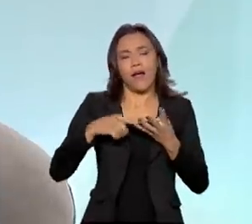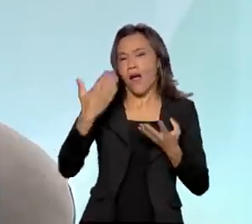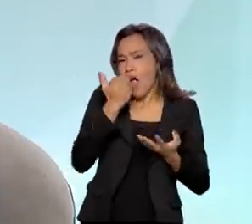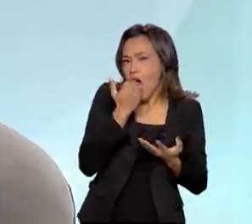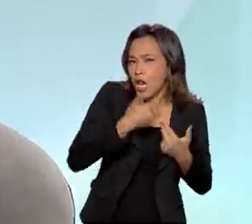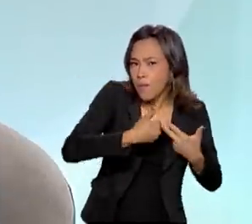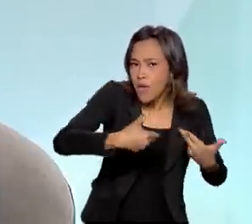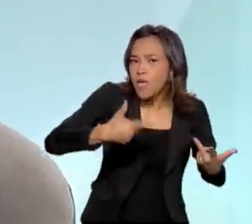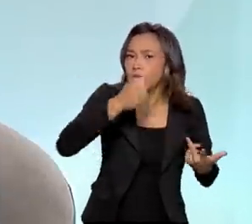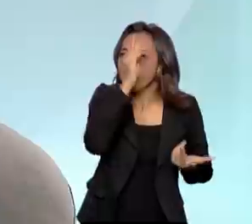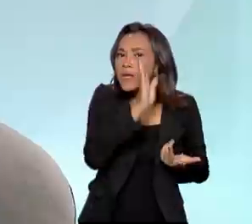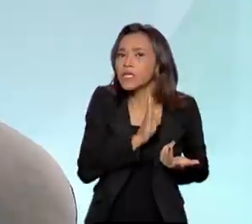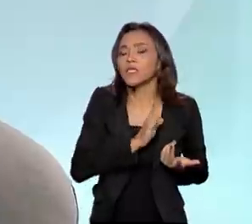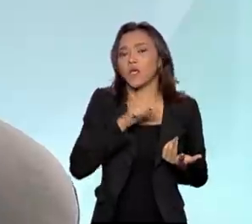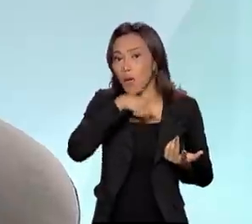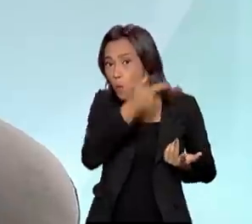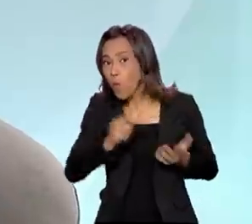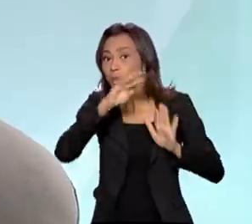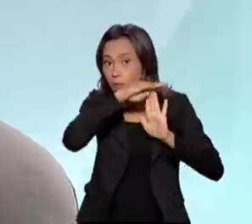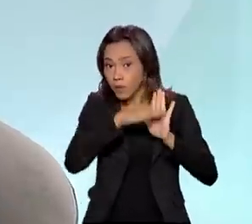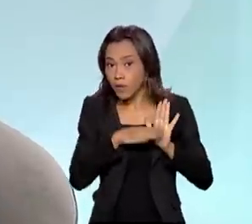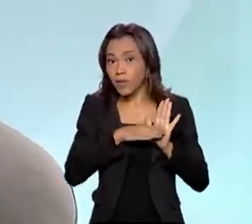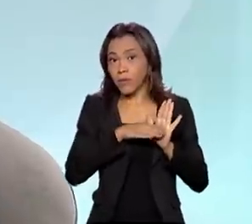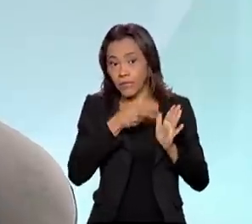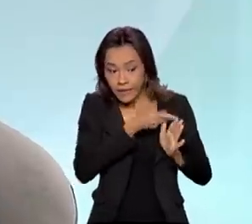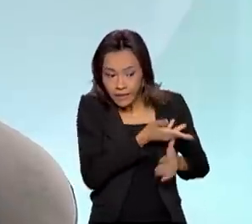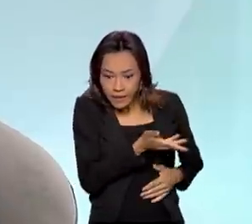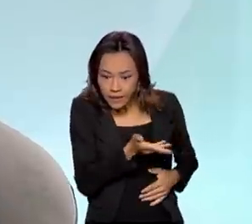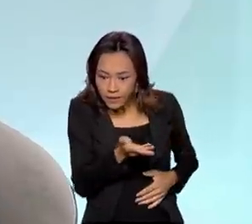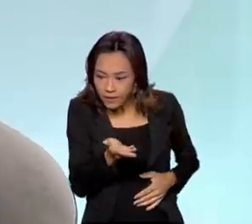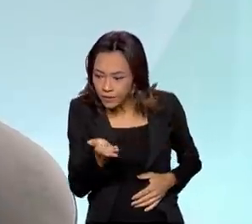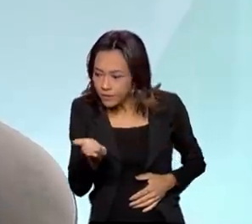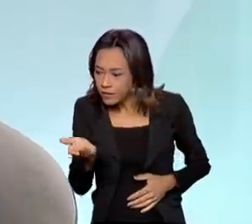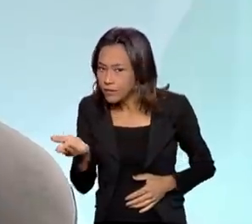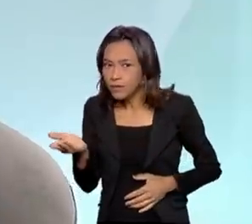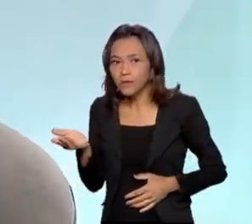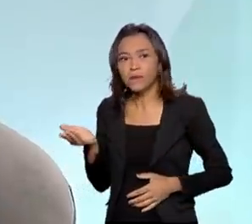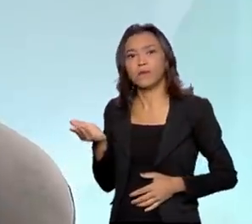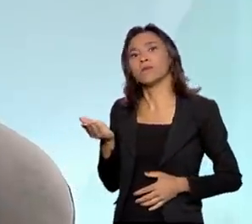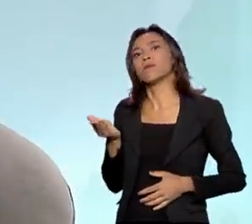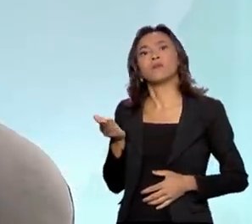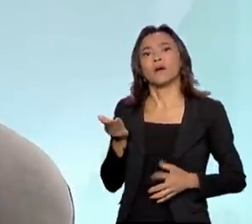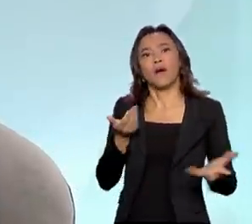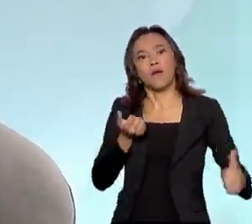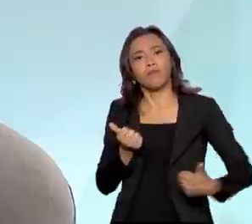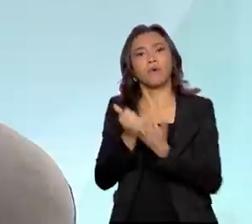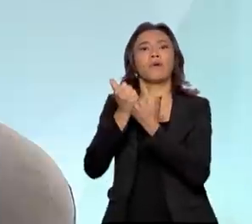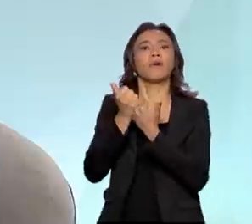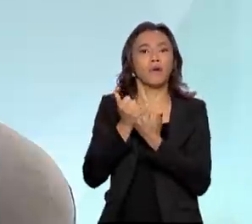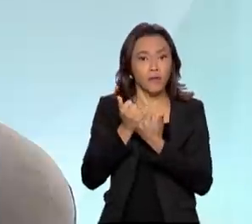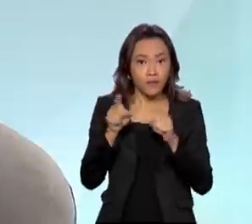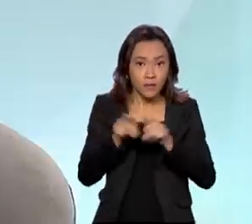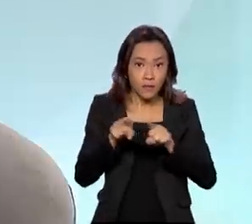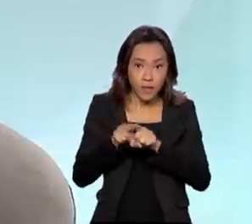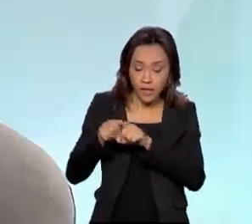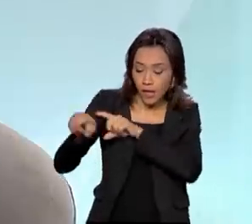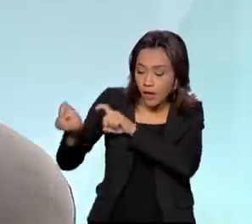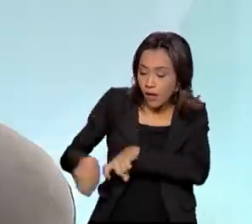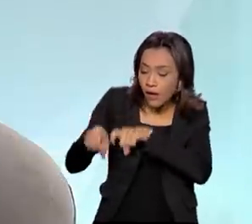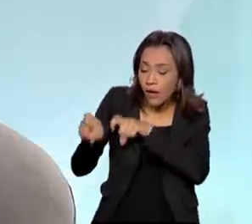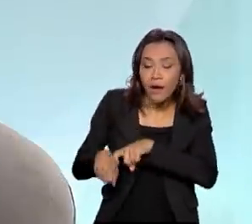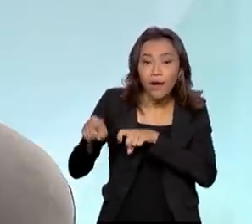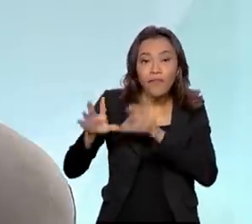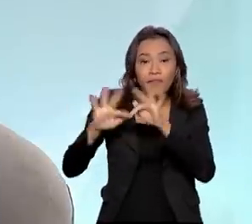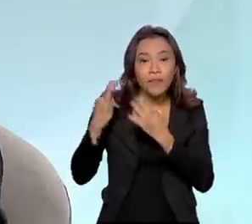exemplo do Alimenta Brasil, que viabiliza para muitos agricultores familiares a aquisição dos